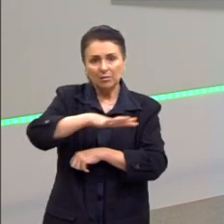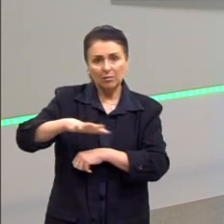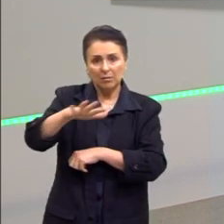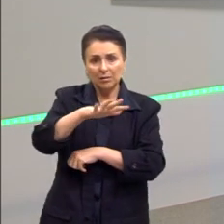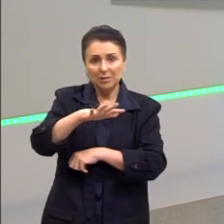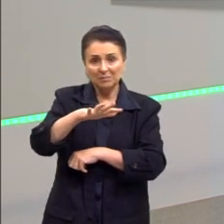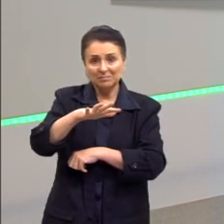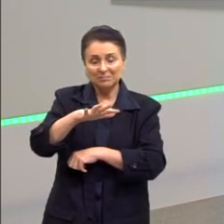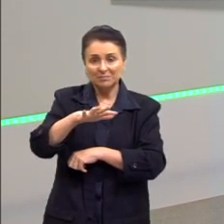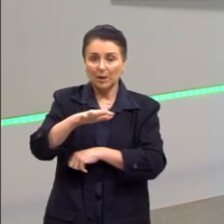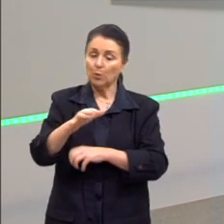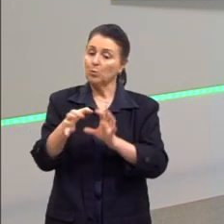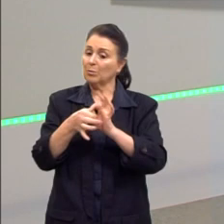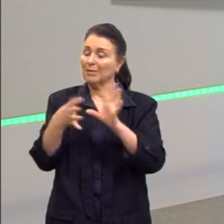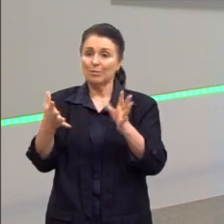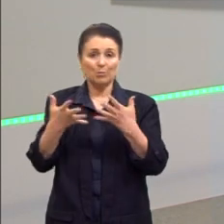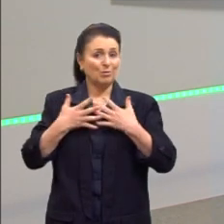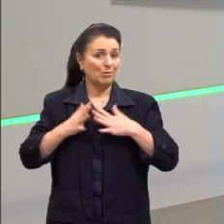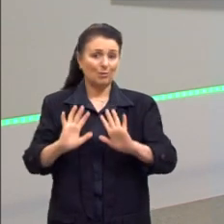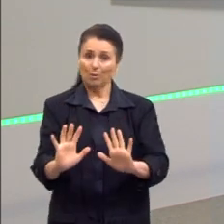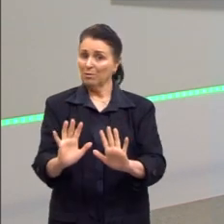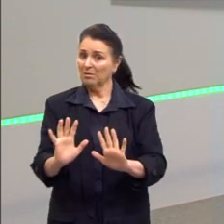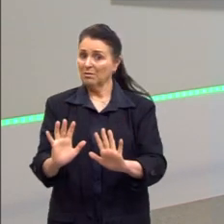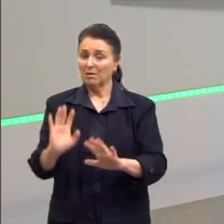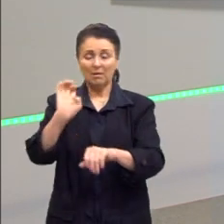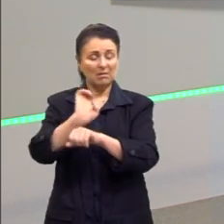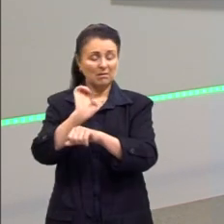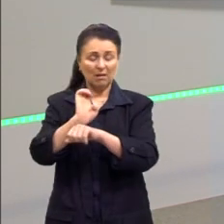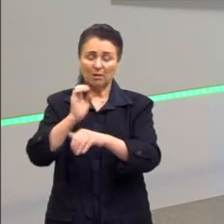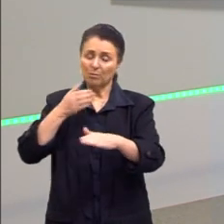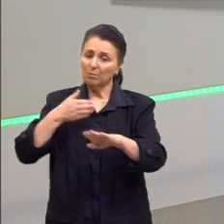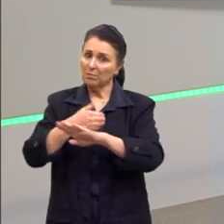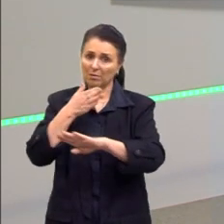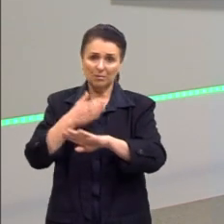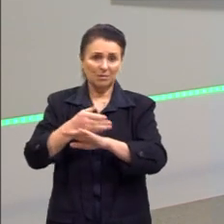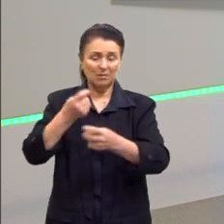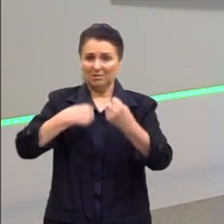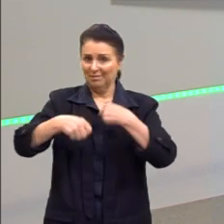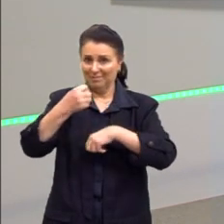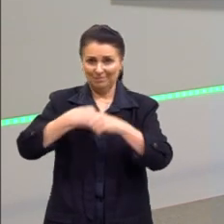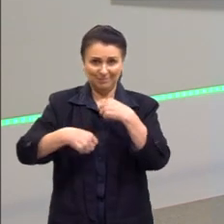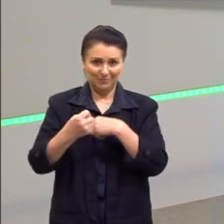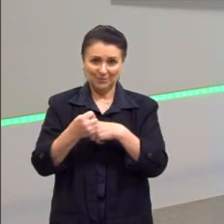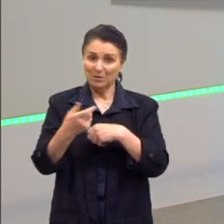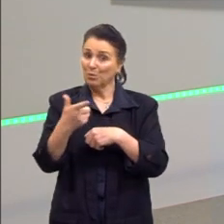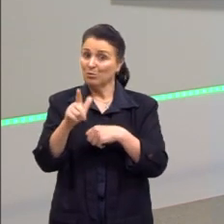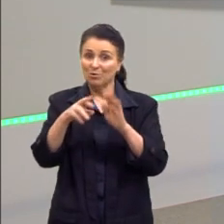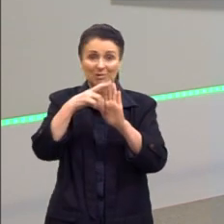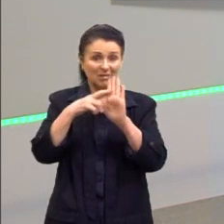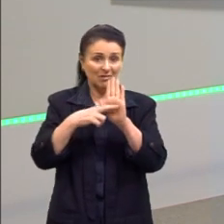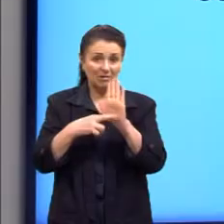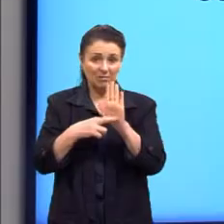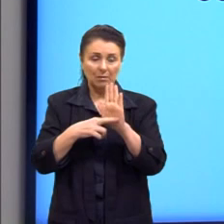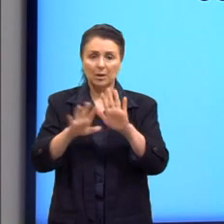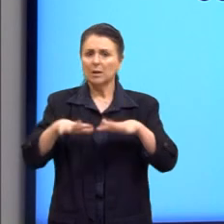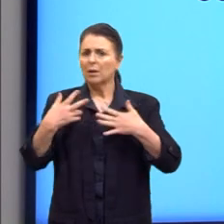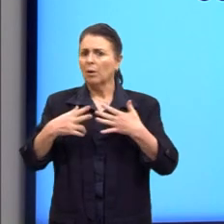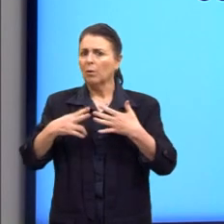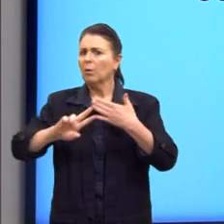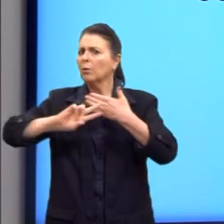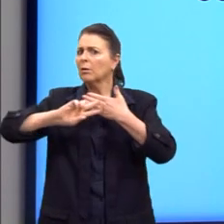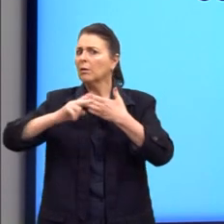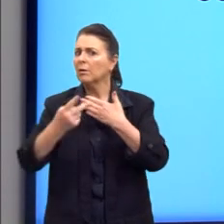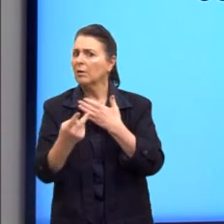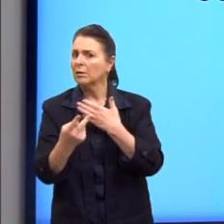o liberalismo, essa doutrina econômica que a gente também vai falar um pouquinho mais depois. E a gente vai se perguntar quais foram os efeitos da crise de